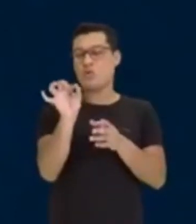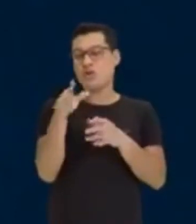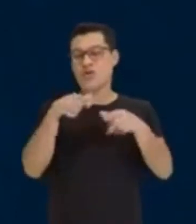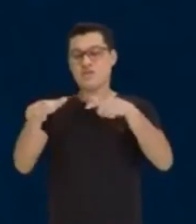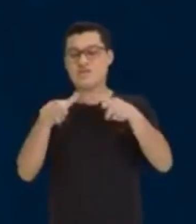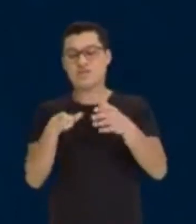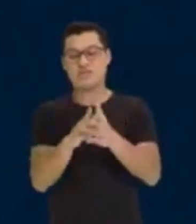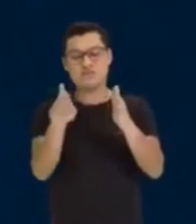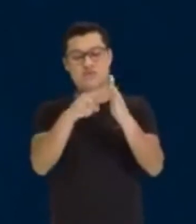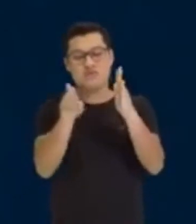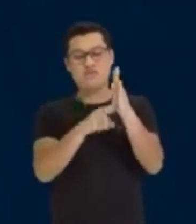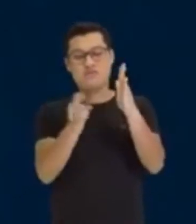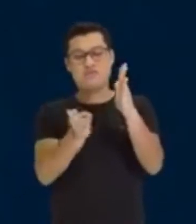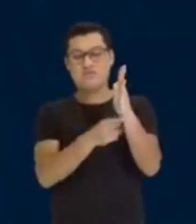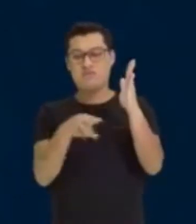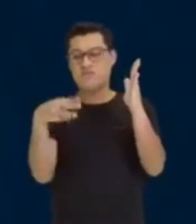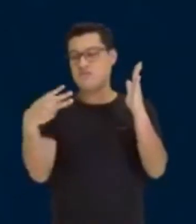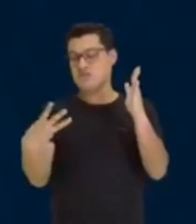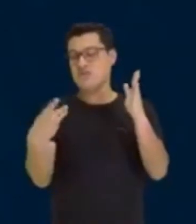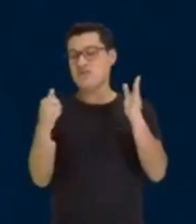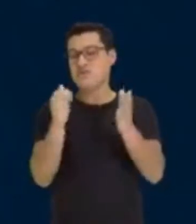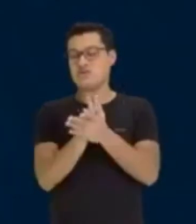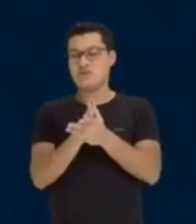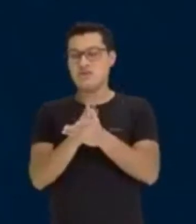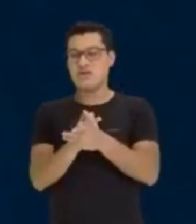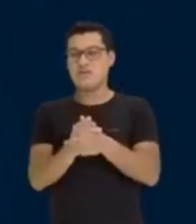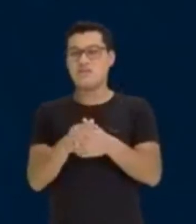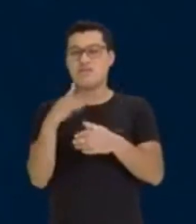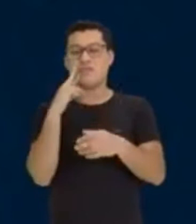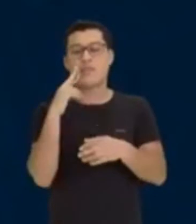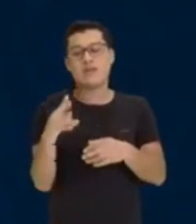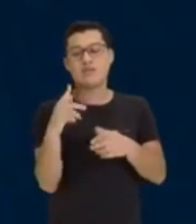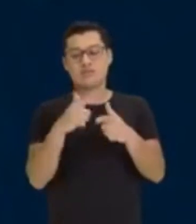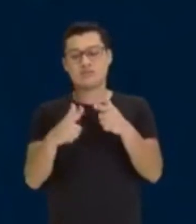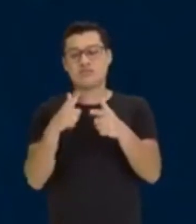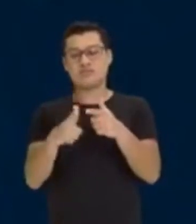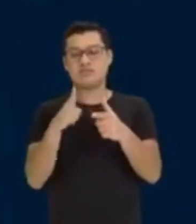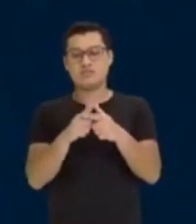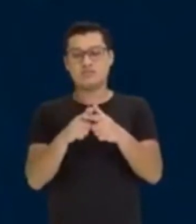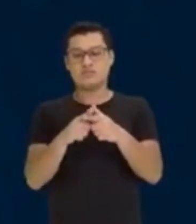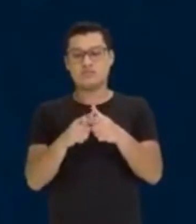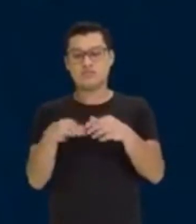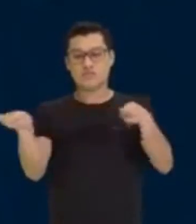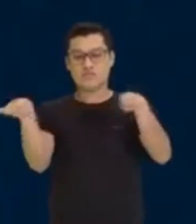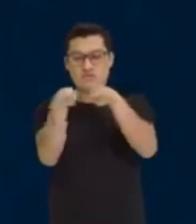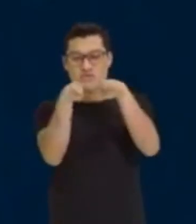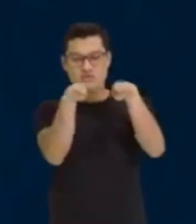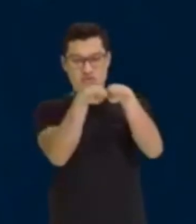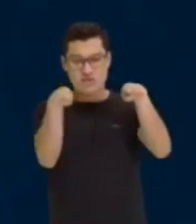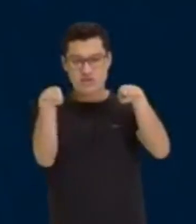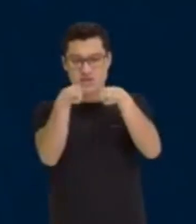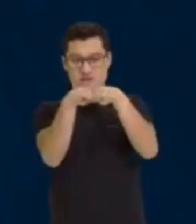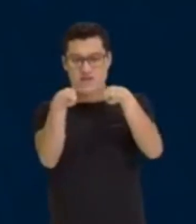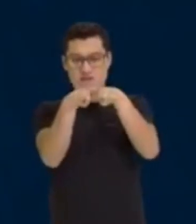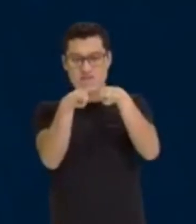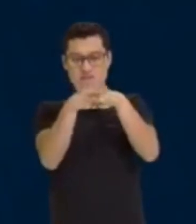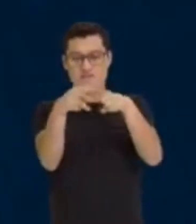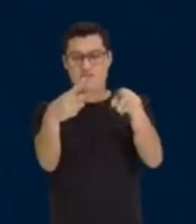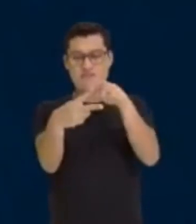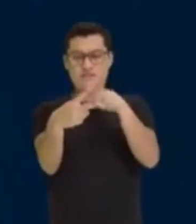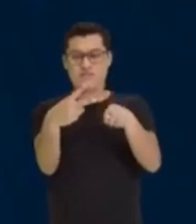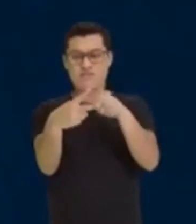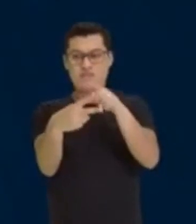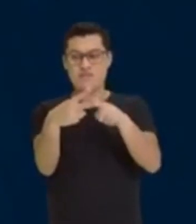A regra de 3. É um processo prático que nos permite resolver problemas por meio de proporções, envolvendo duas